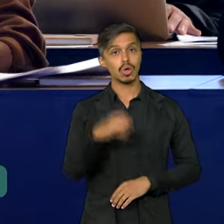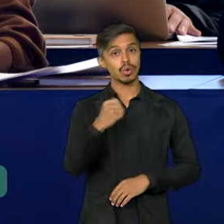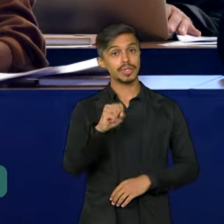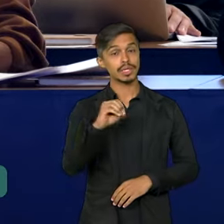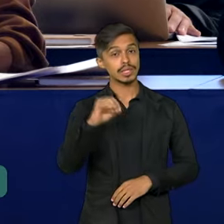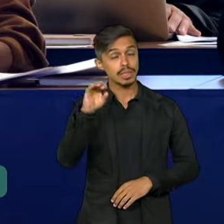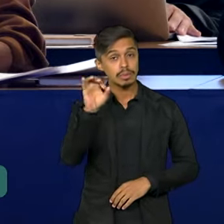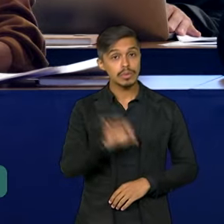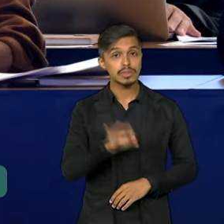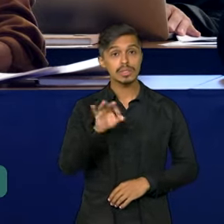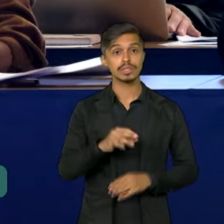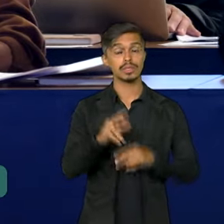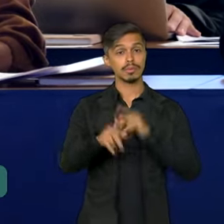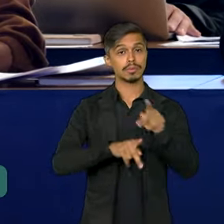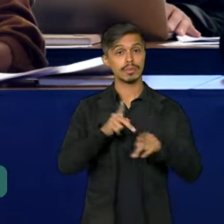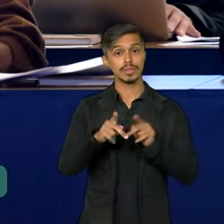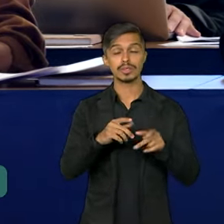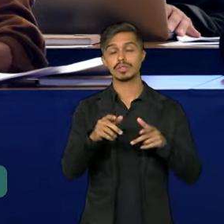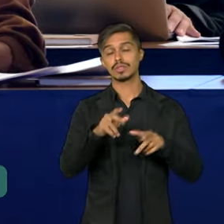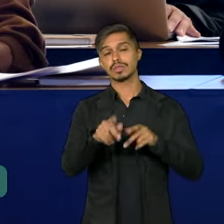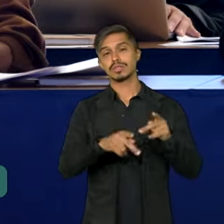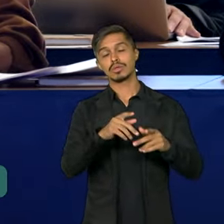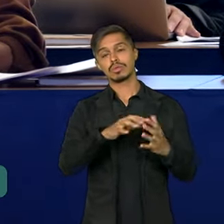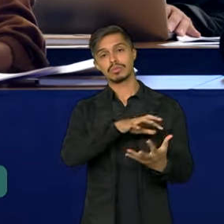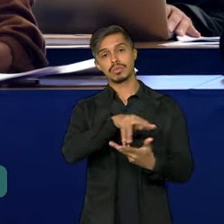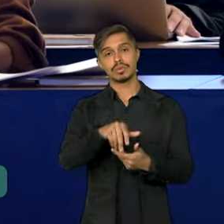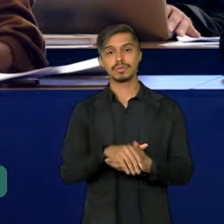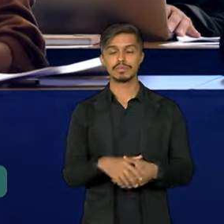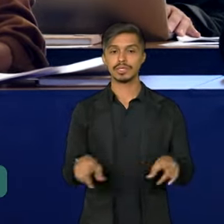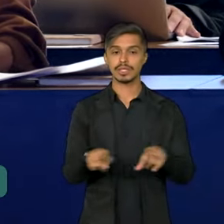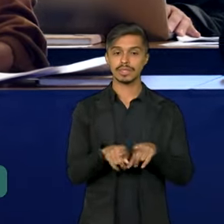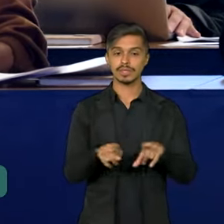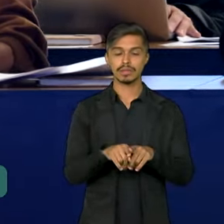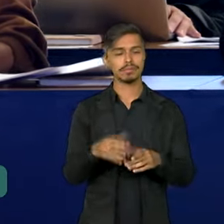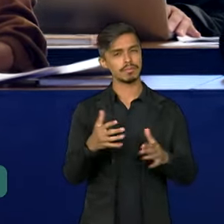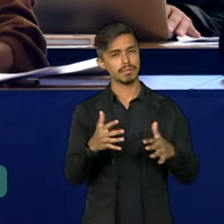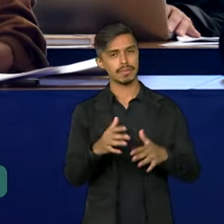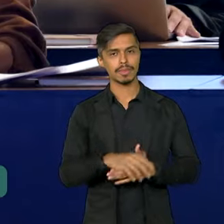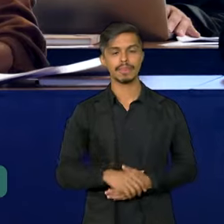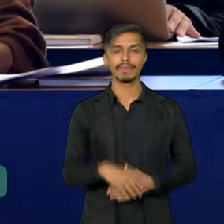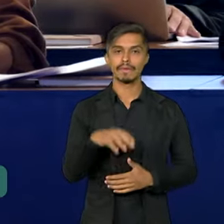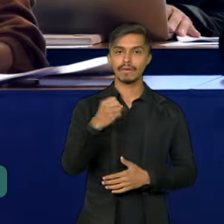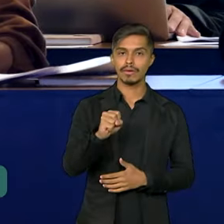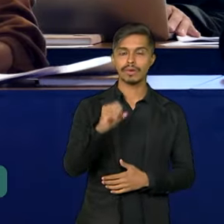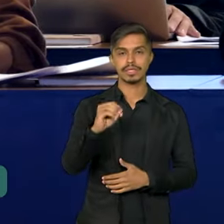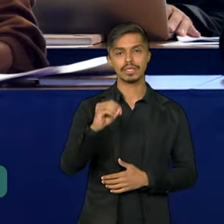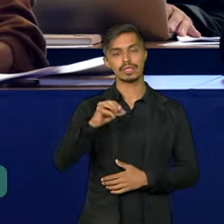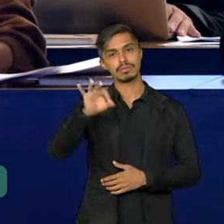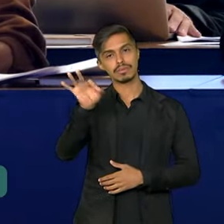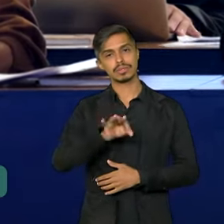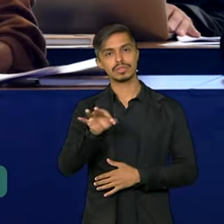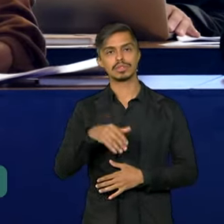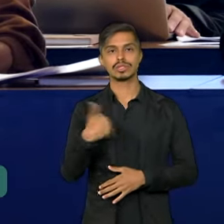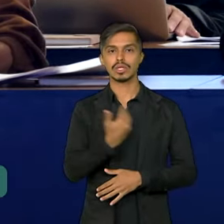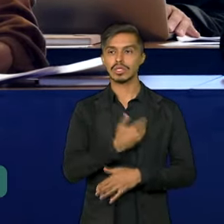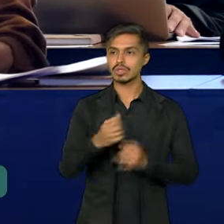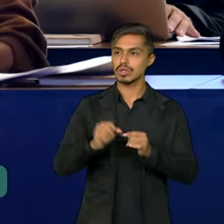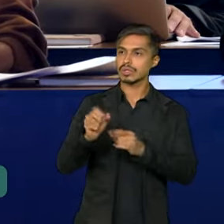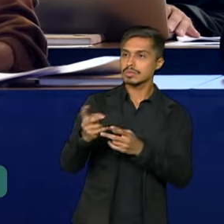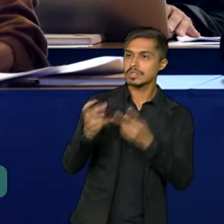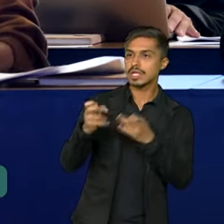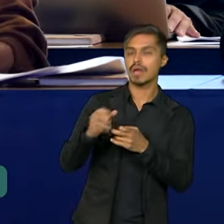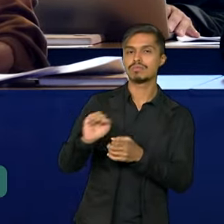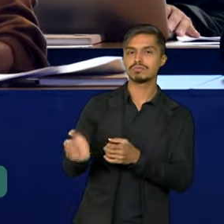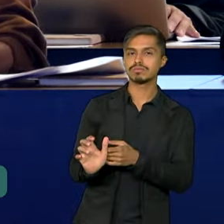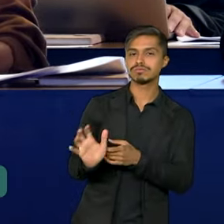% da população mundial, assim como aproximadamente 80% das emissões globais